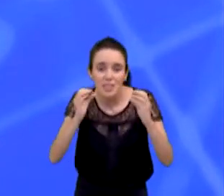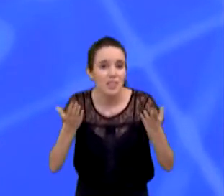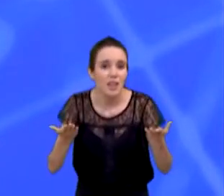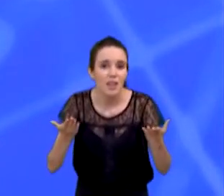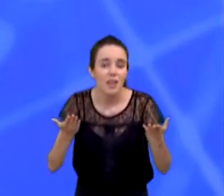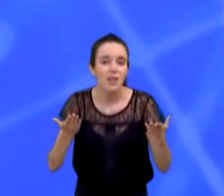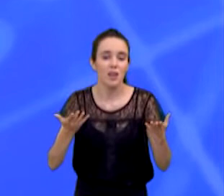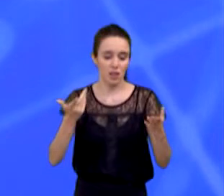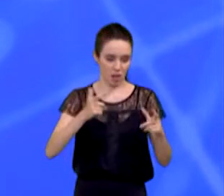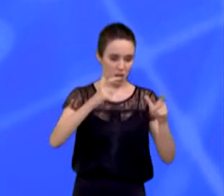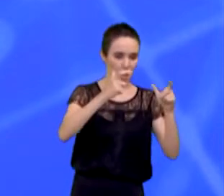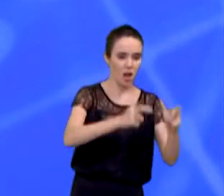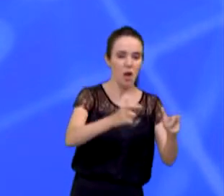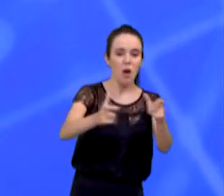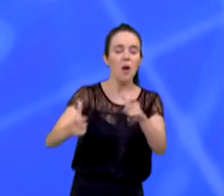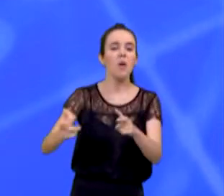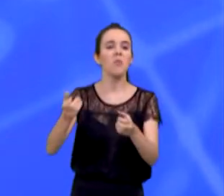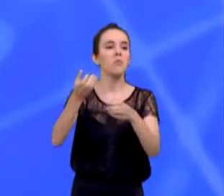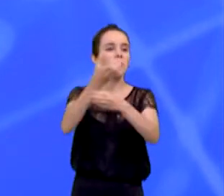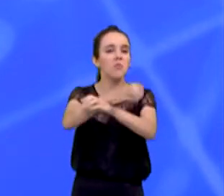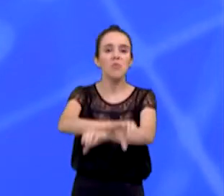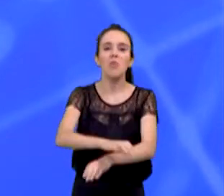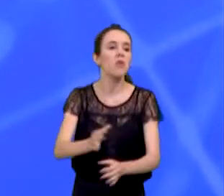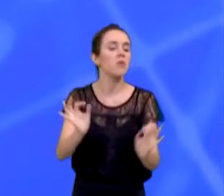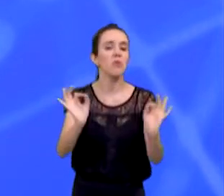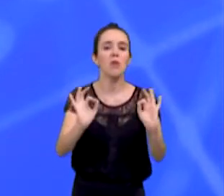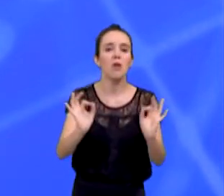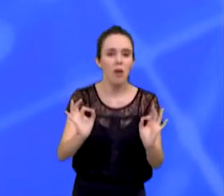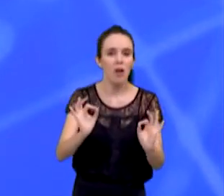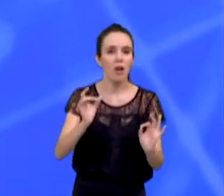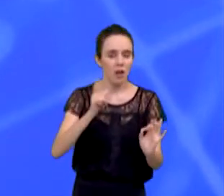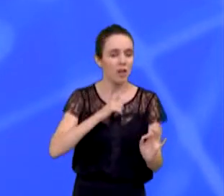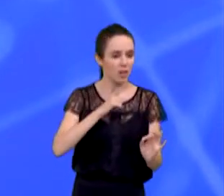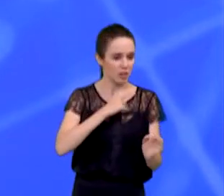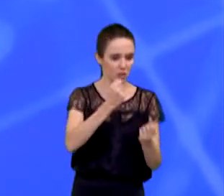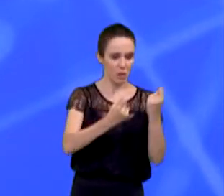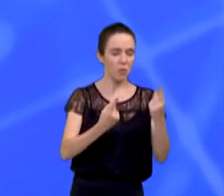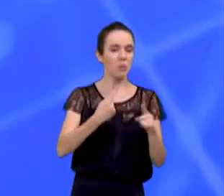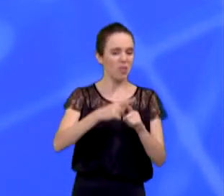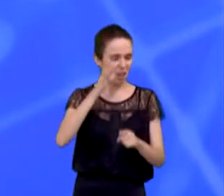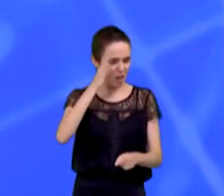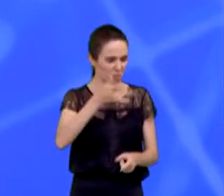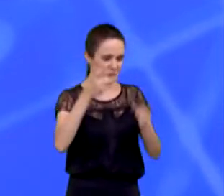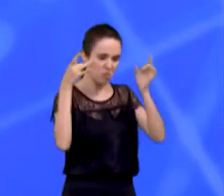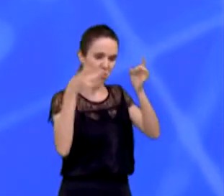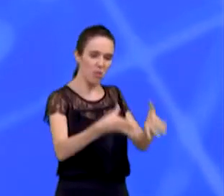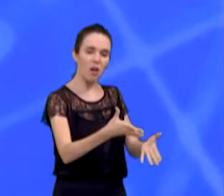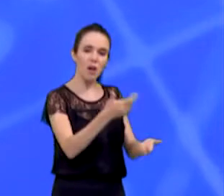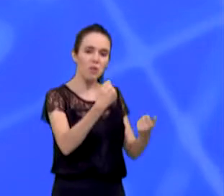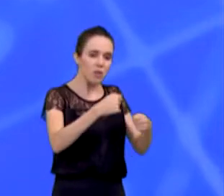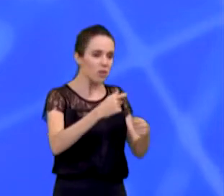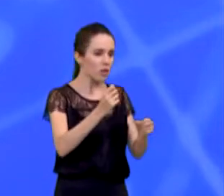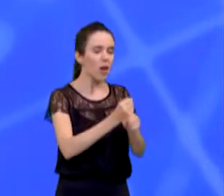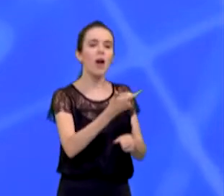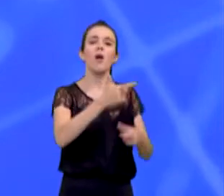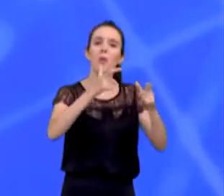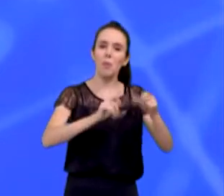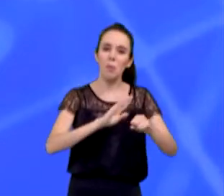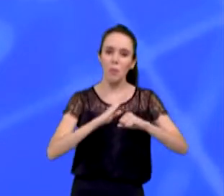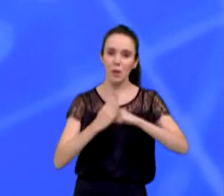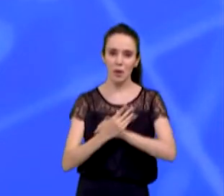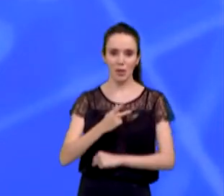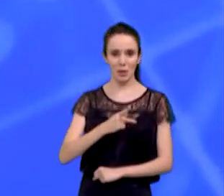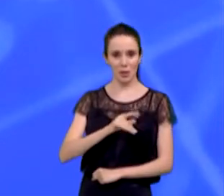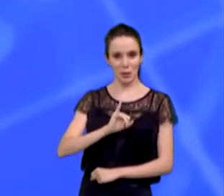as áreas ociosas, especulativas, que são as maiores injustiças sociais da cidade, que é o Pinheirinho e